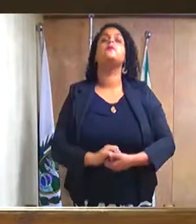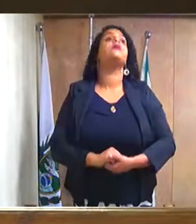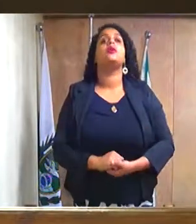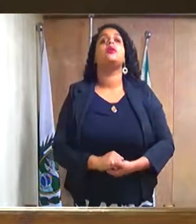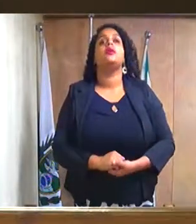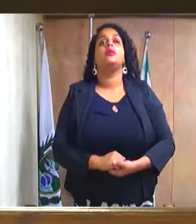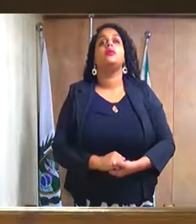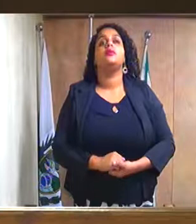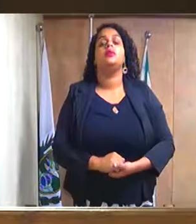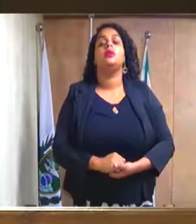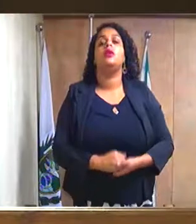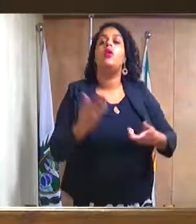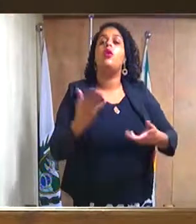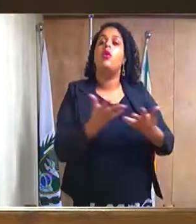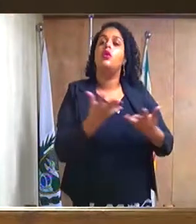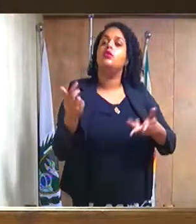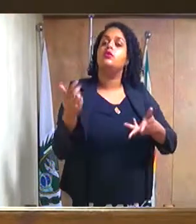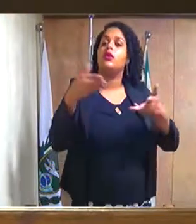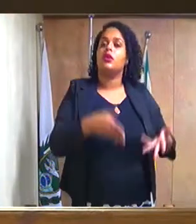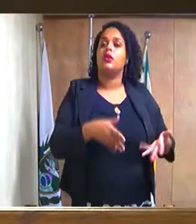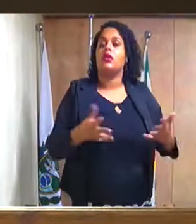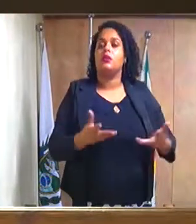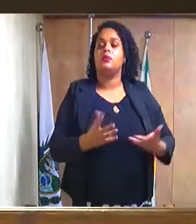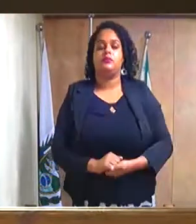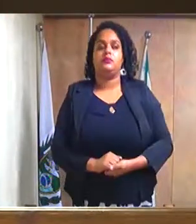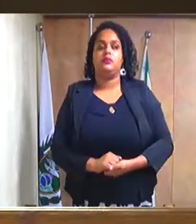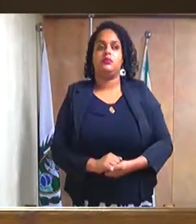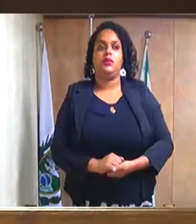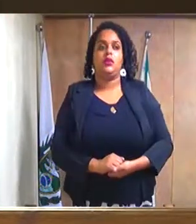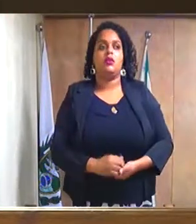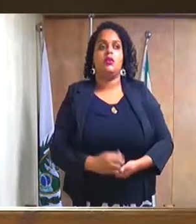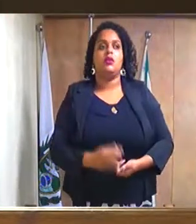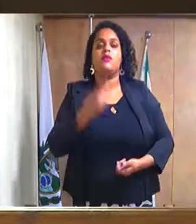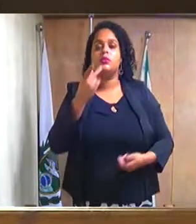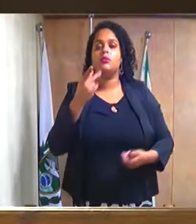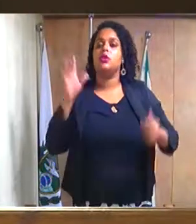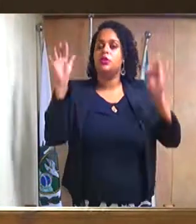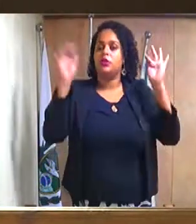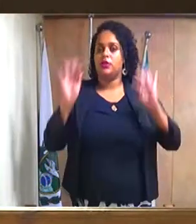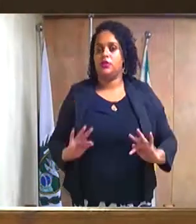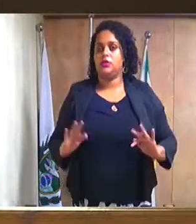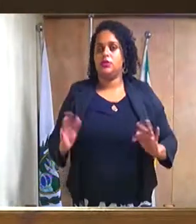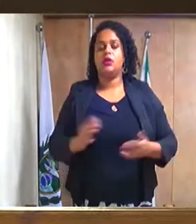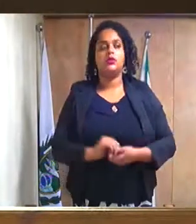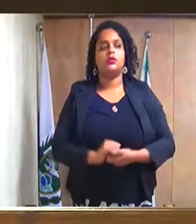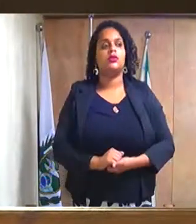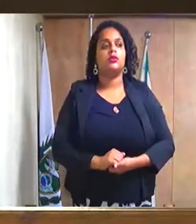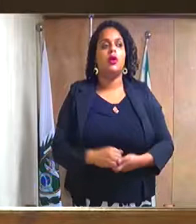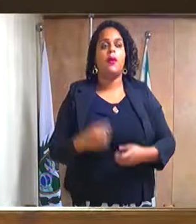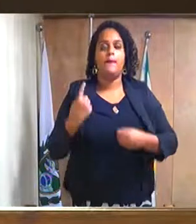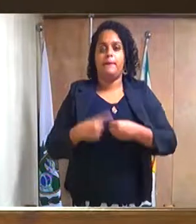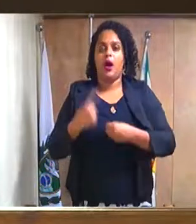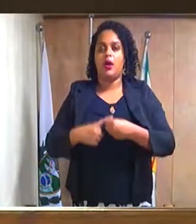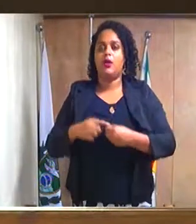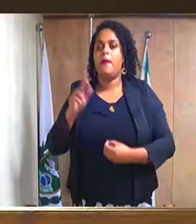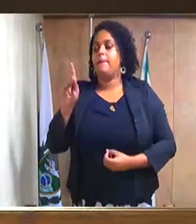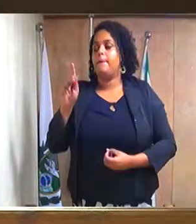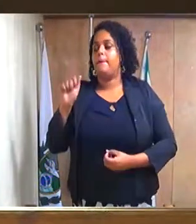Vem aqui para falar com a grande alegria que o nosso bairro lá do Pantanal,